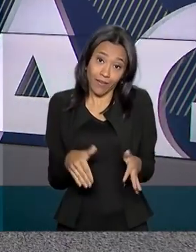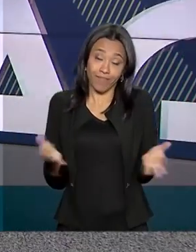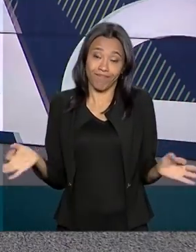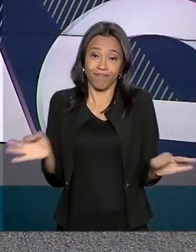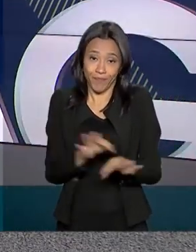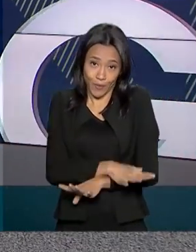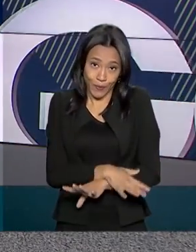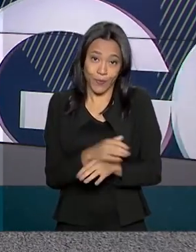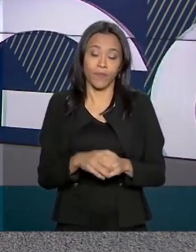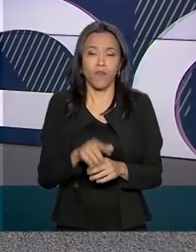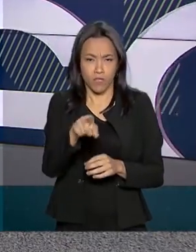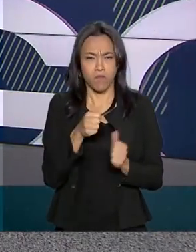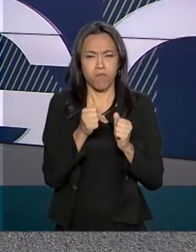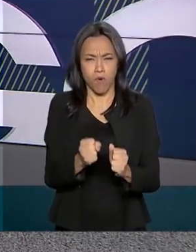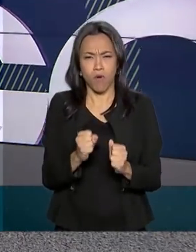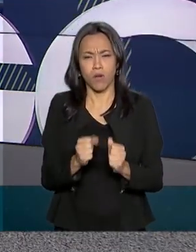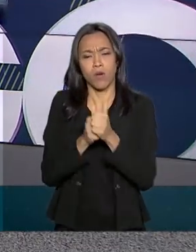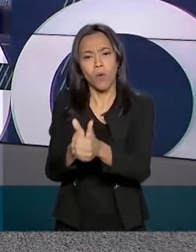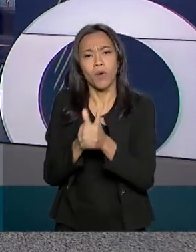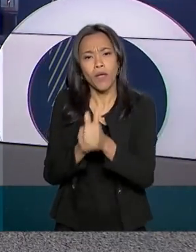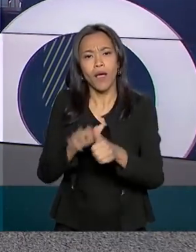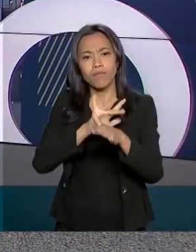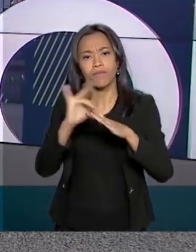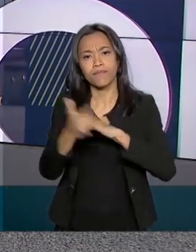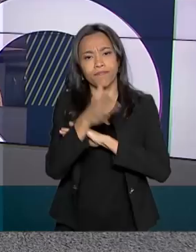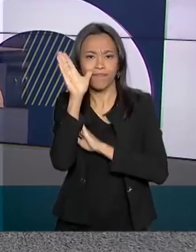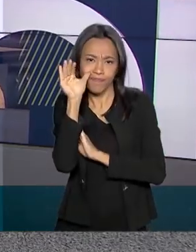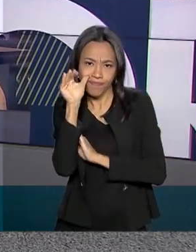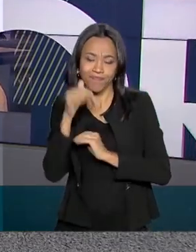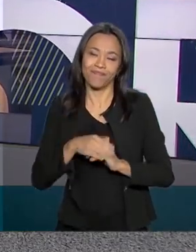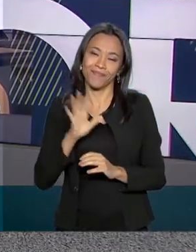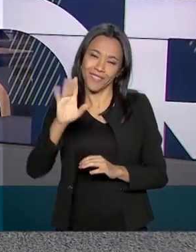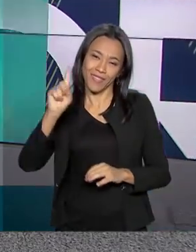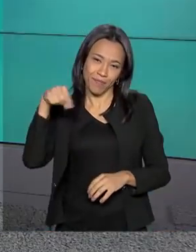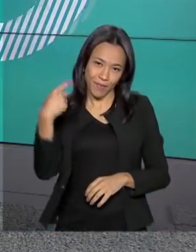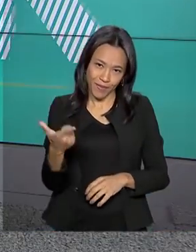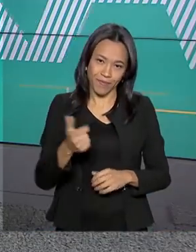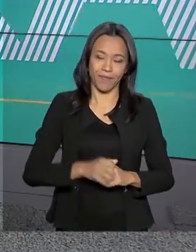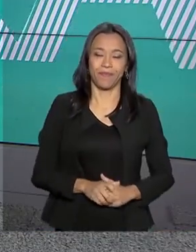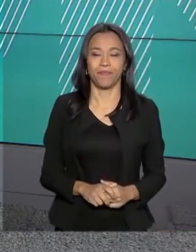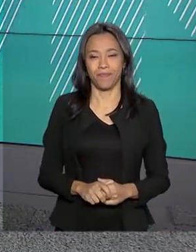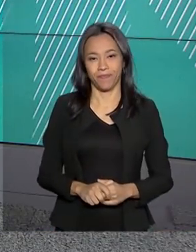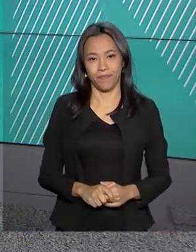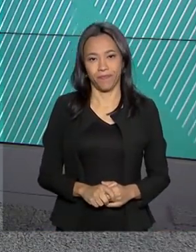por aqui. Acompanhe a gente também pelas nossas redes sociais. Até a próxima edição.